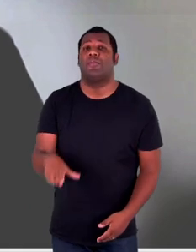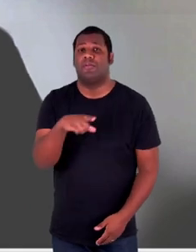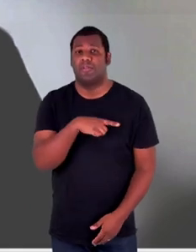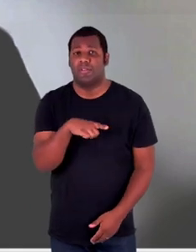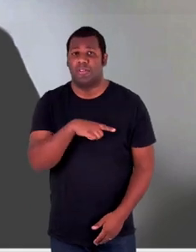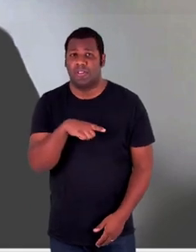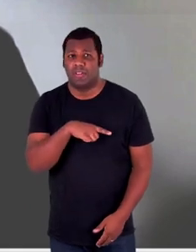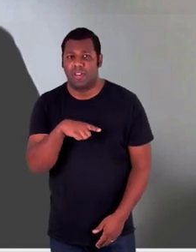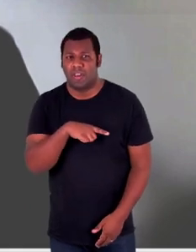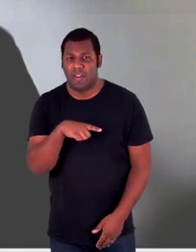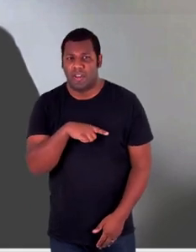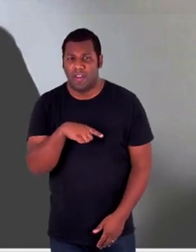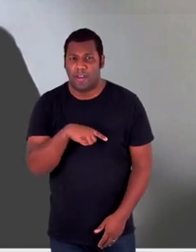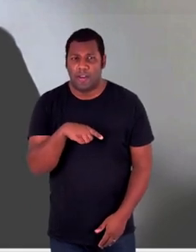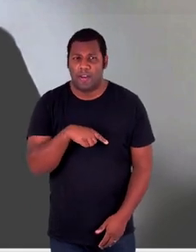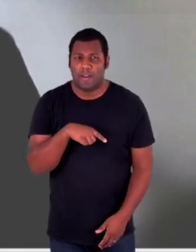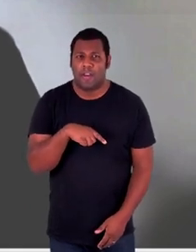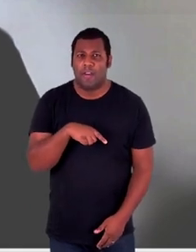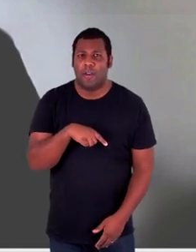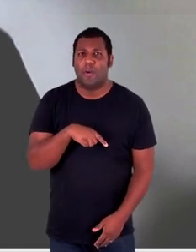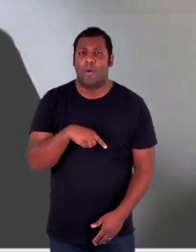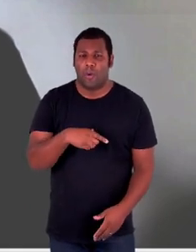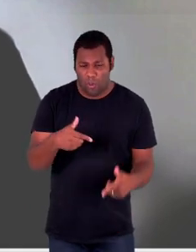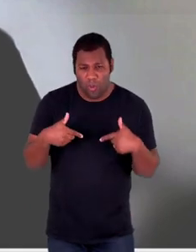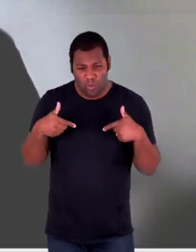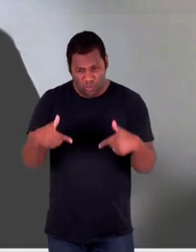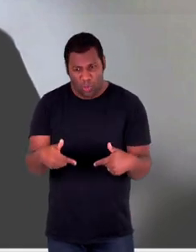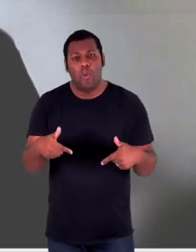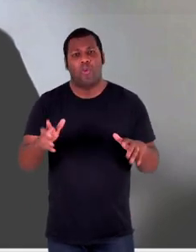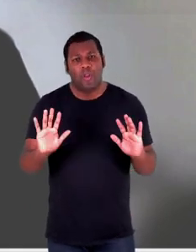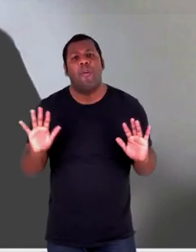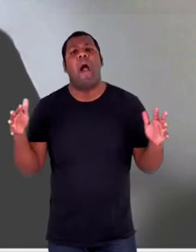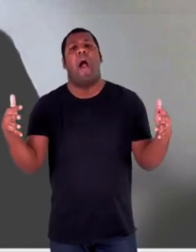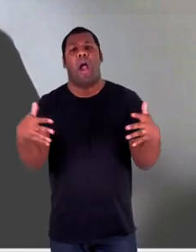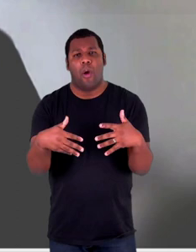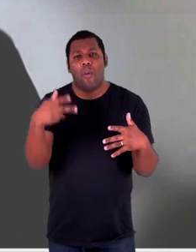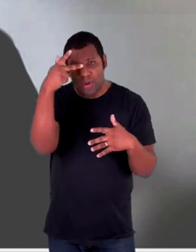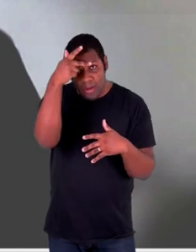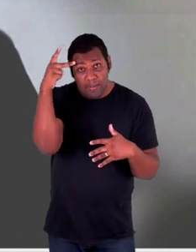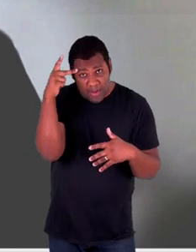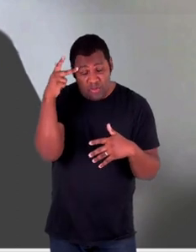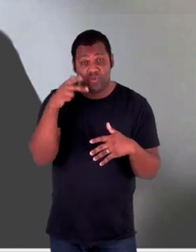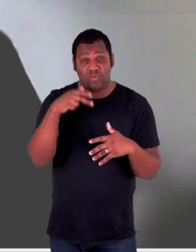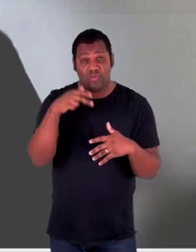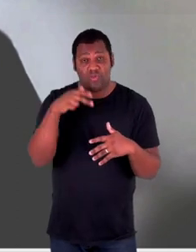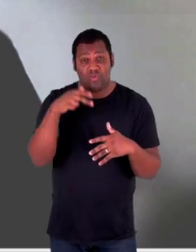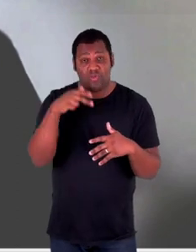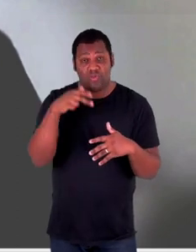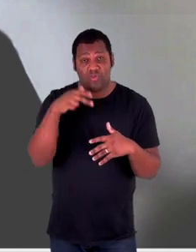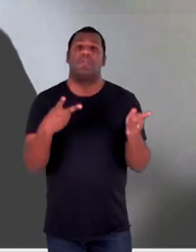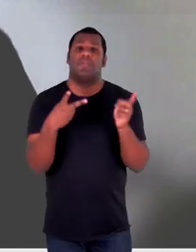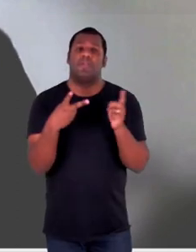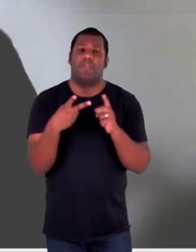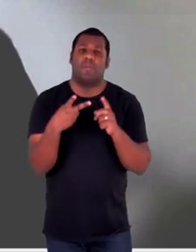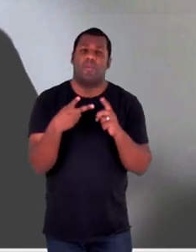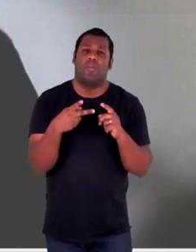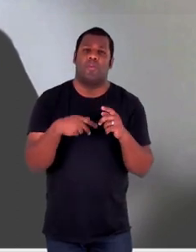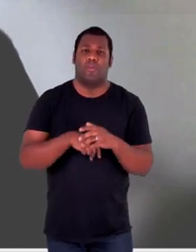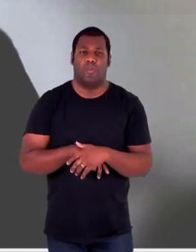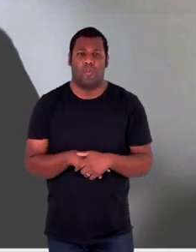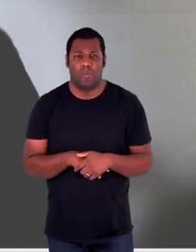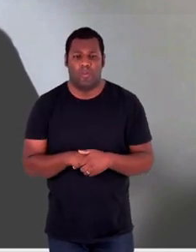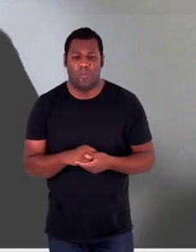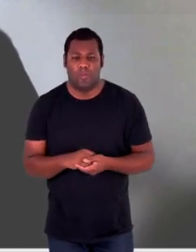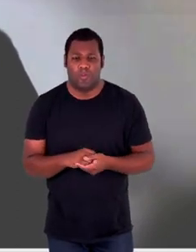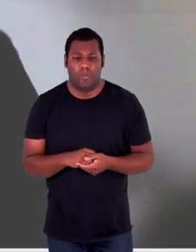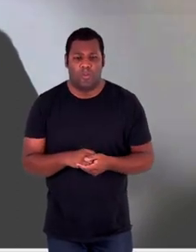dizer adequada, mas resistente para acolher essas pessoas. Dois, essa institucionalidade pode e deve ser